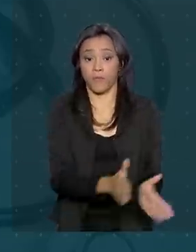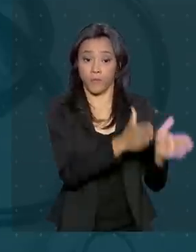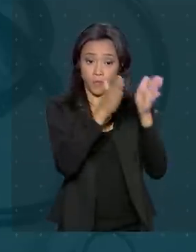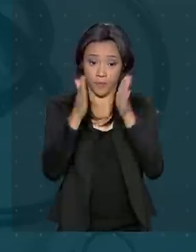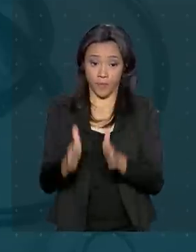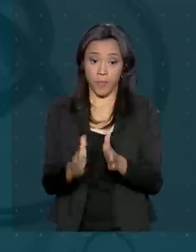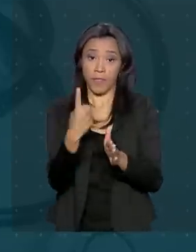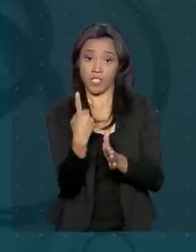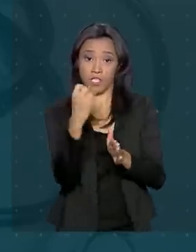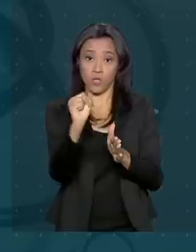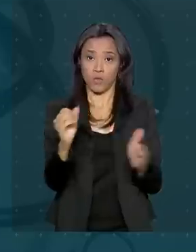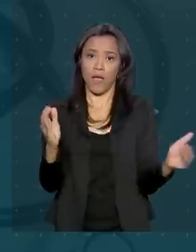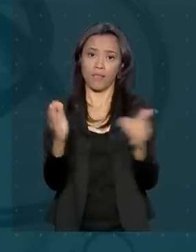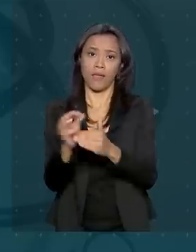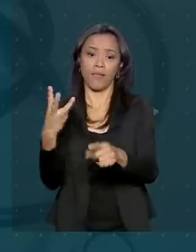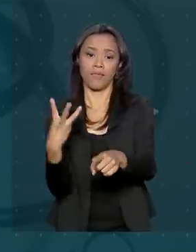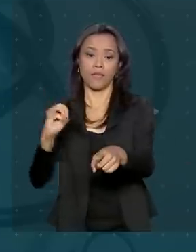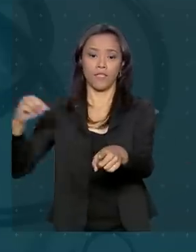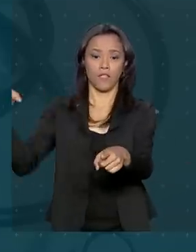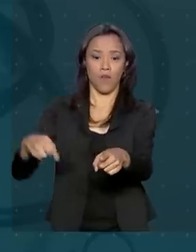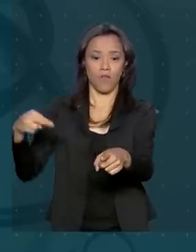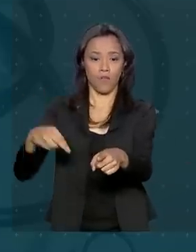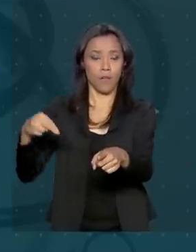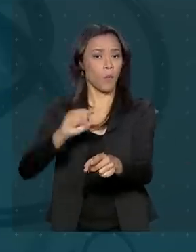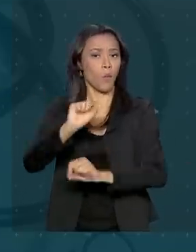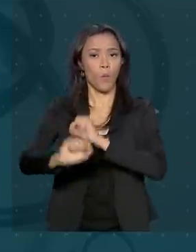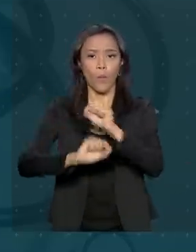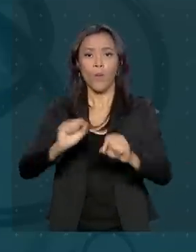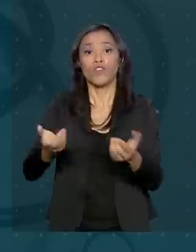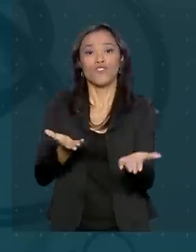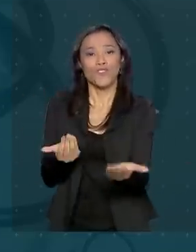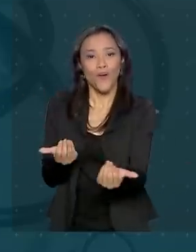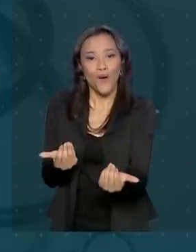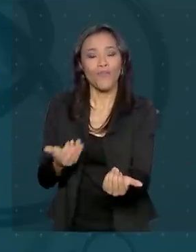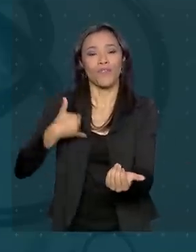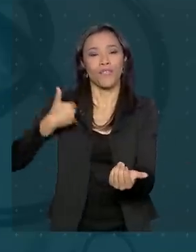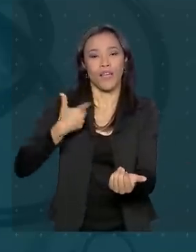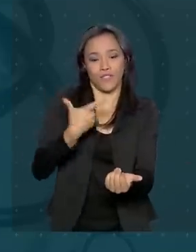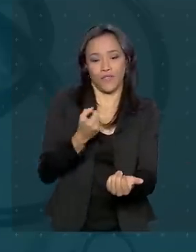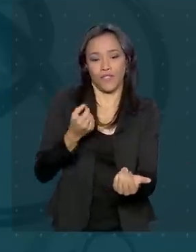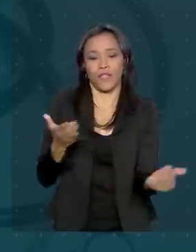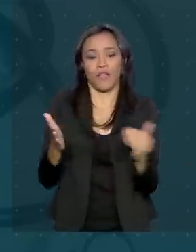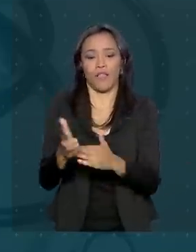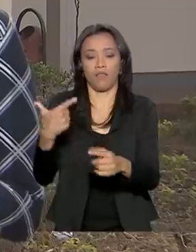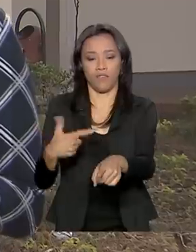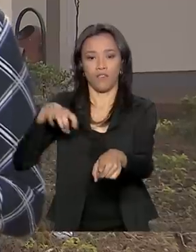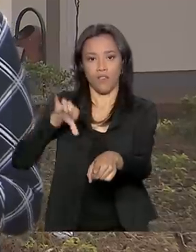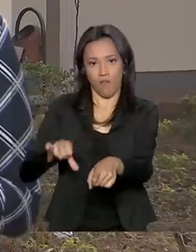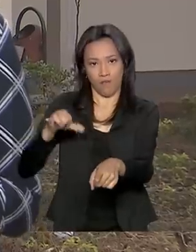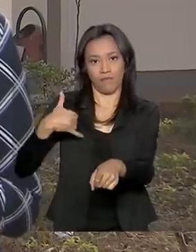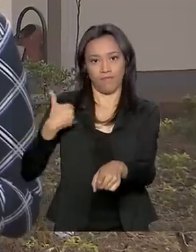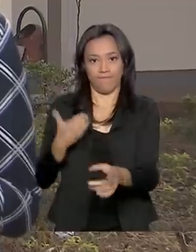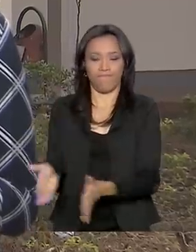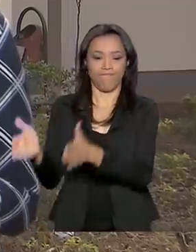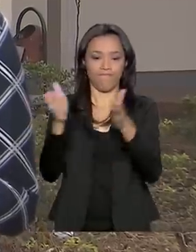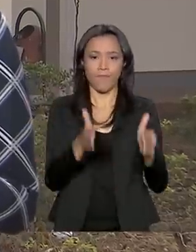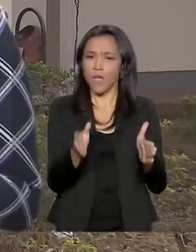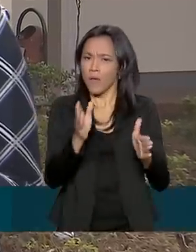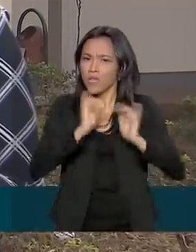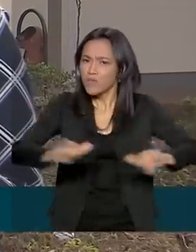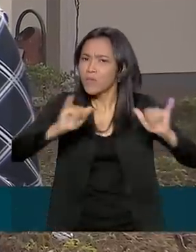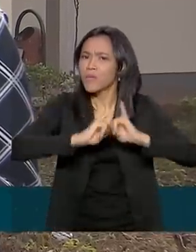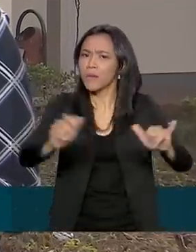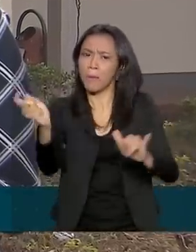De 18 a 30 de novembro, serão vacinados jovens de 20 a 29 anos. Para incentivar a imunização